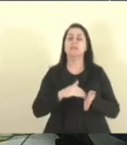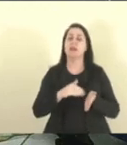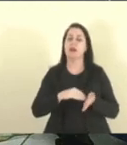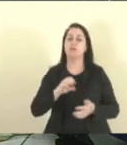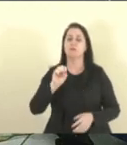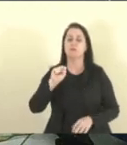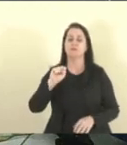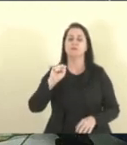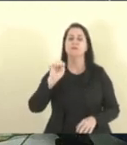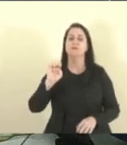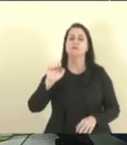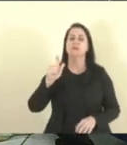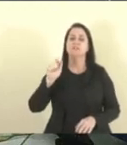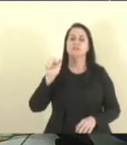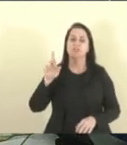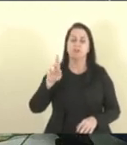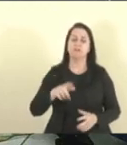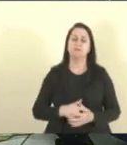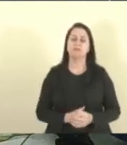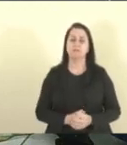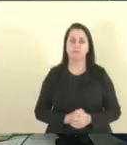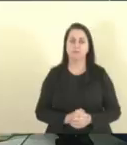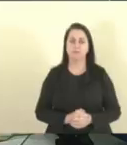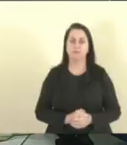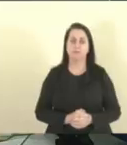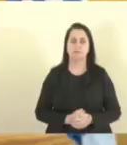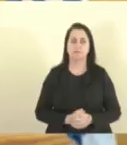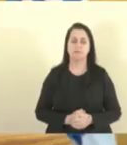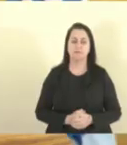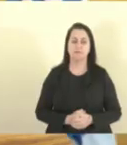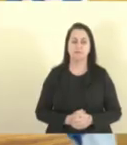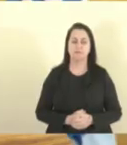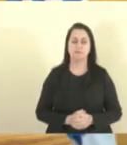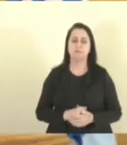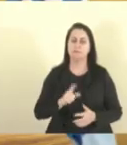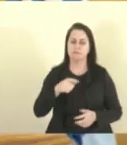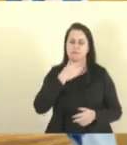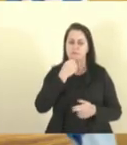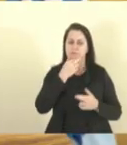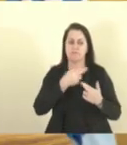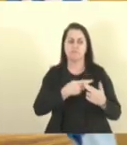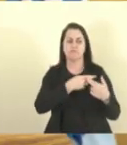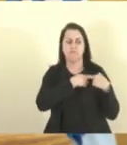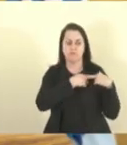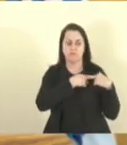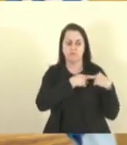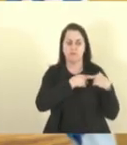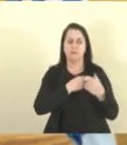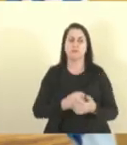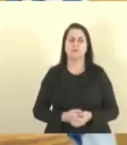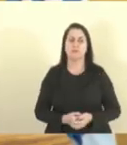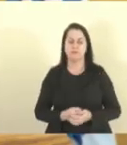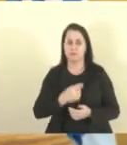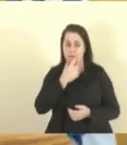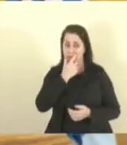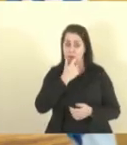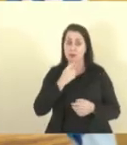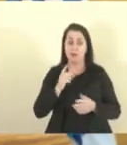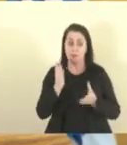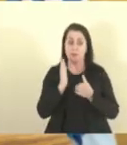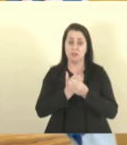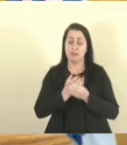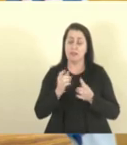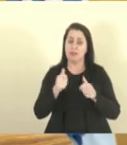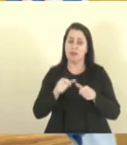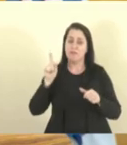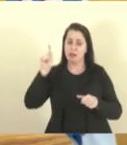que é o Calmon, é um cara responsável, esse processo inclusive estava lá com